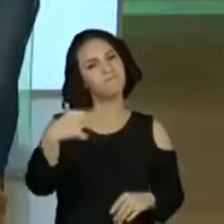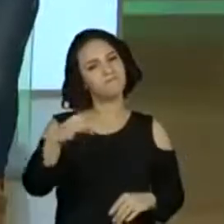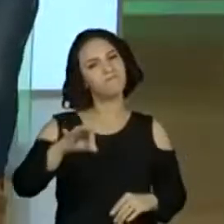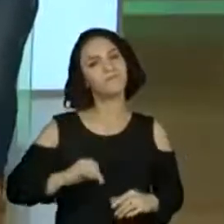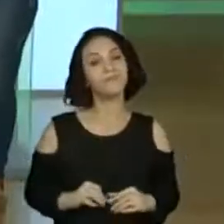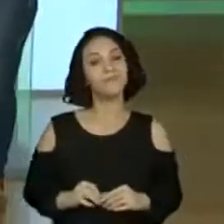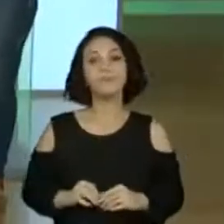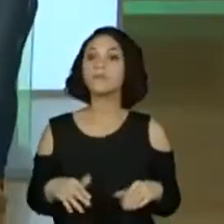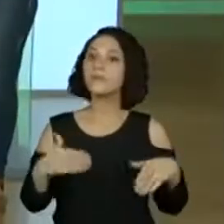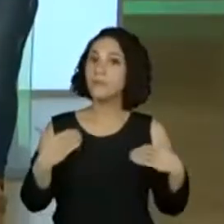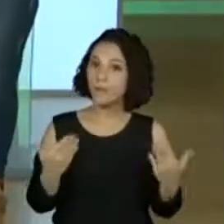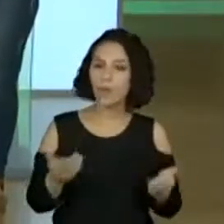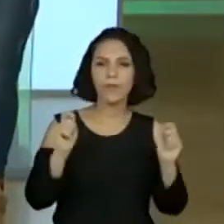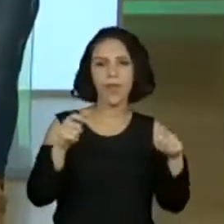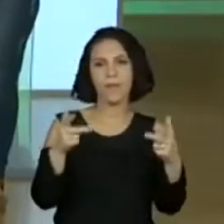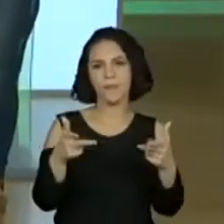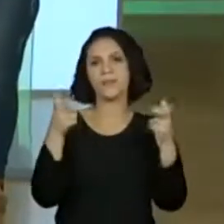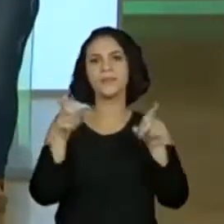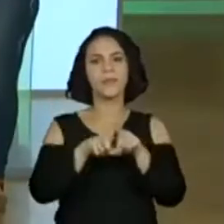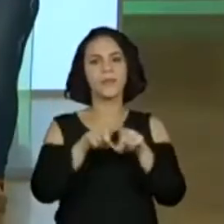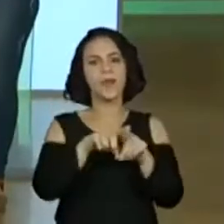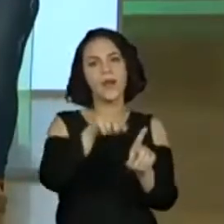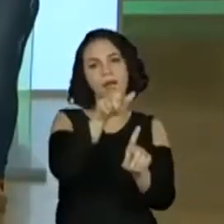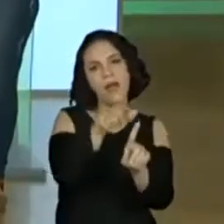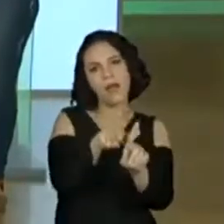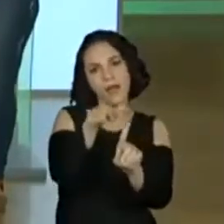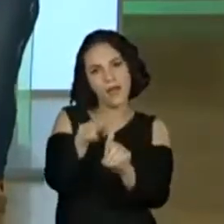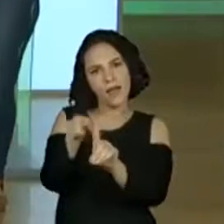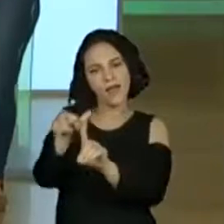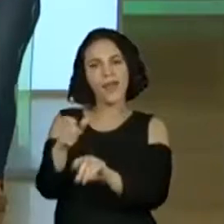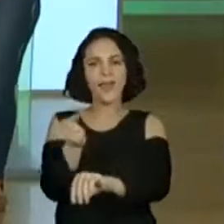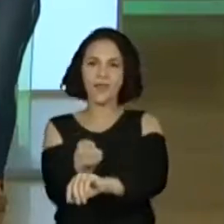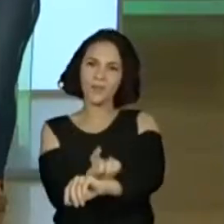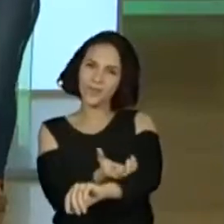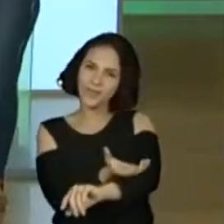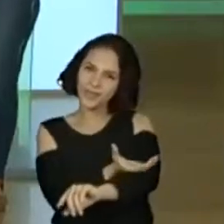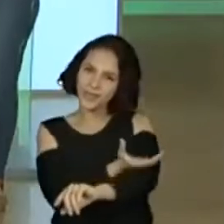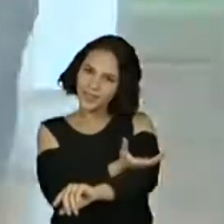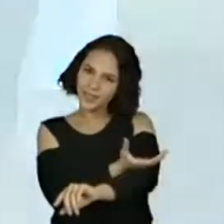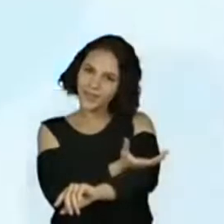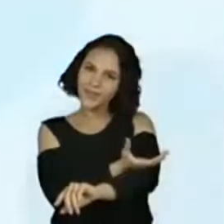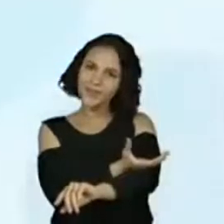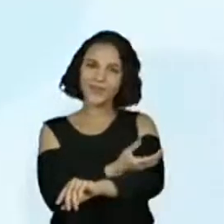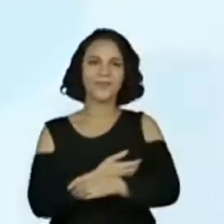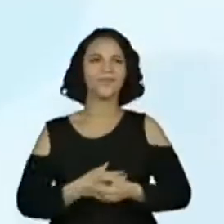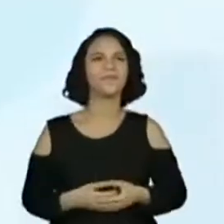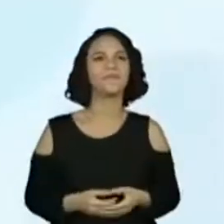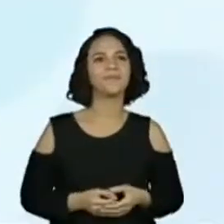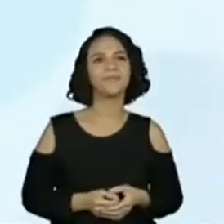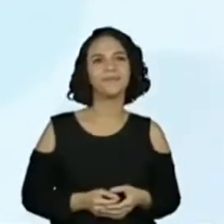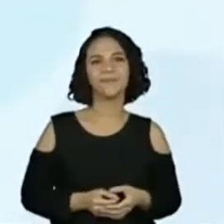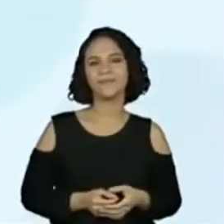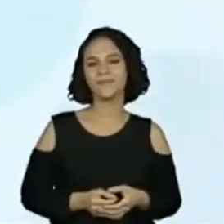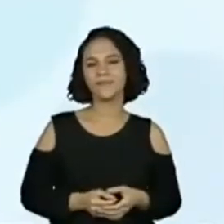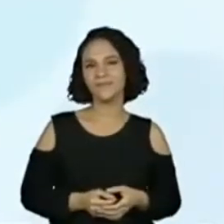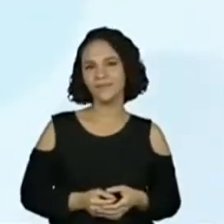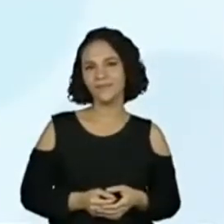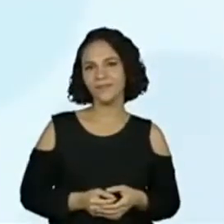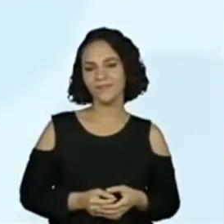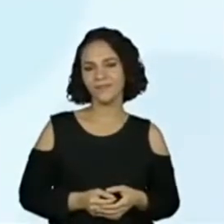possível observar as emoções dos personagens através. A emoção. Isso.